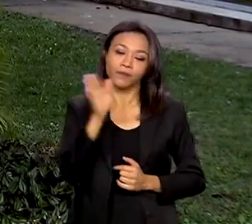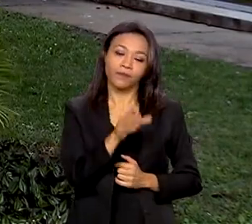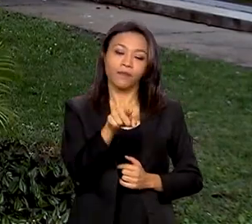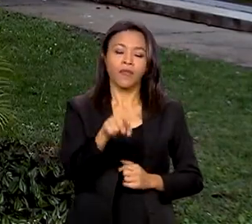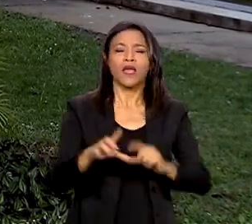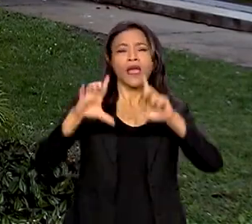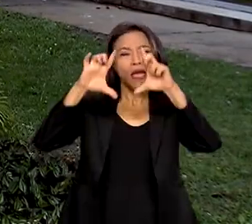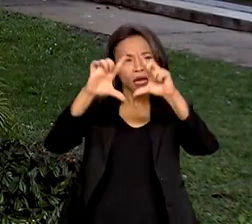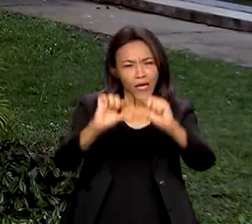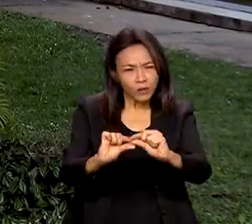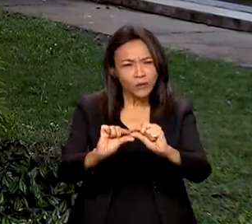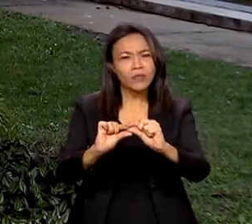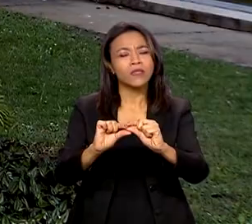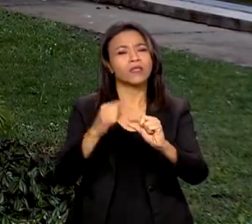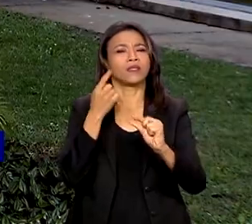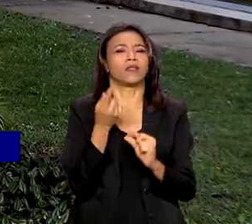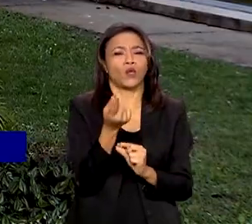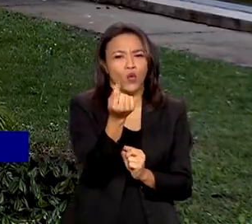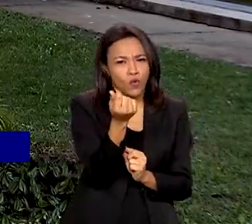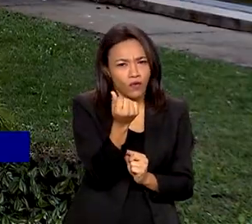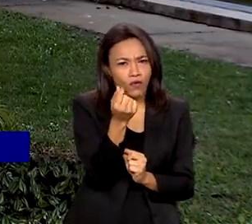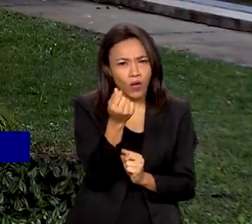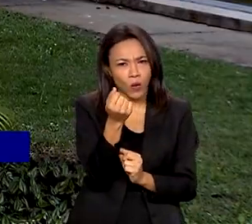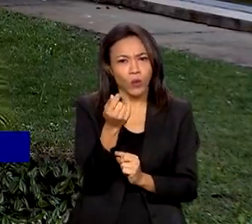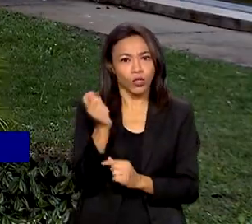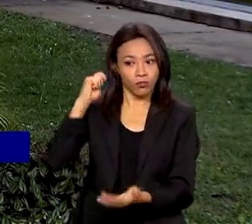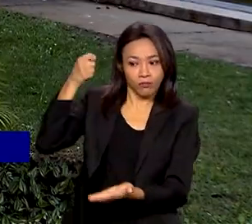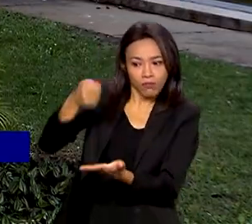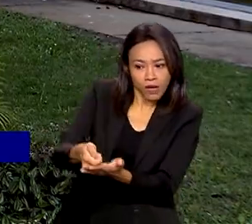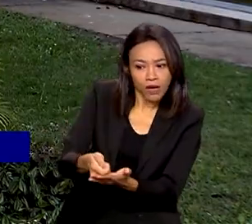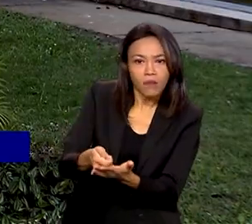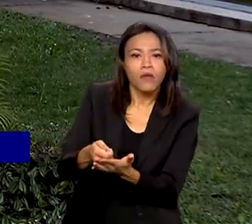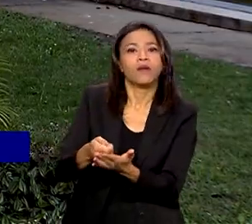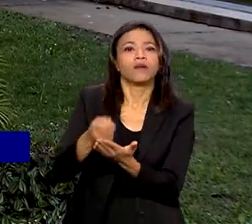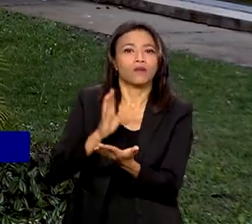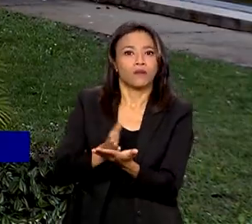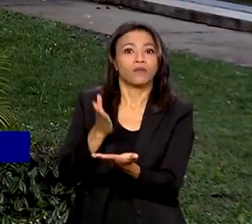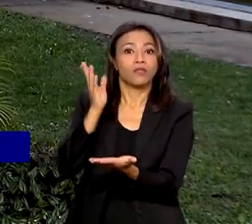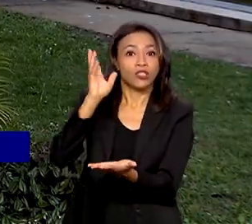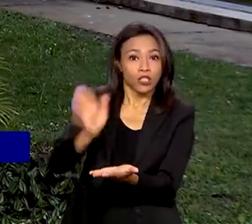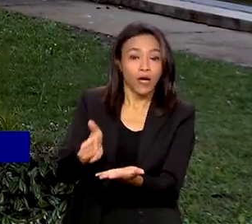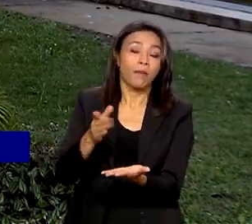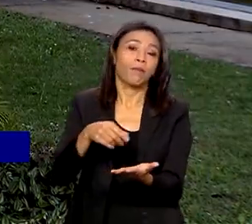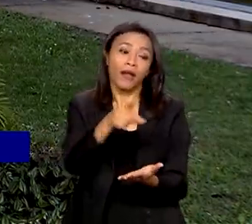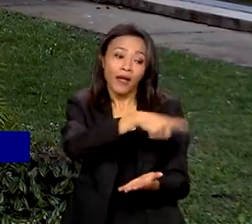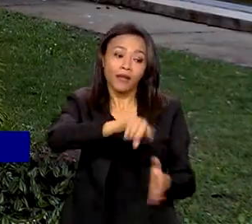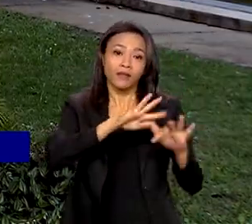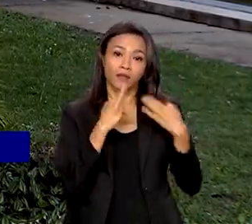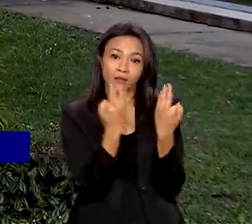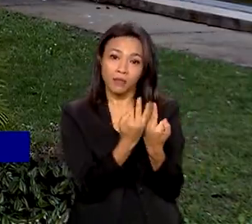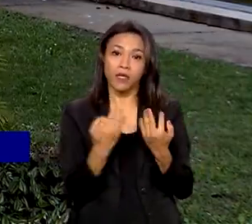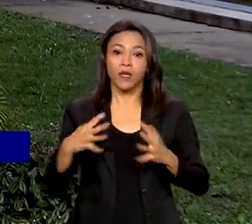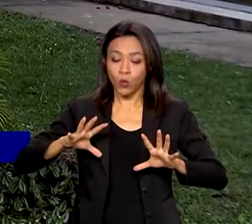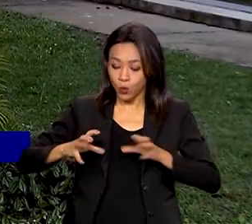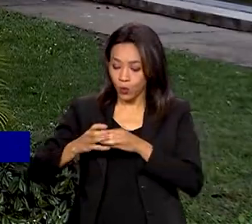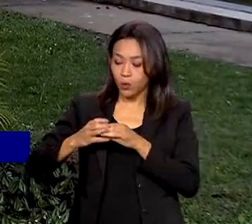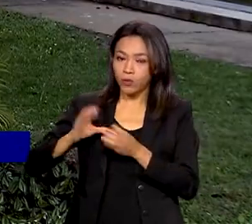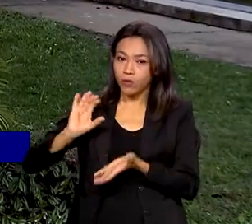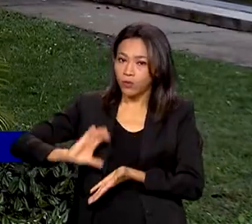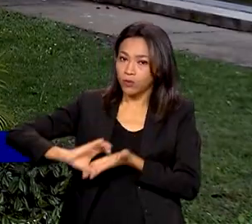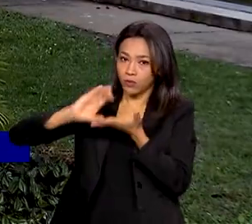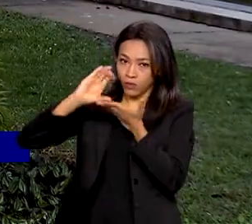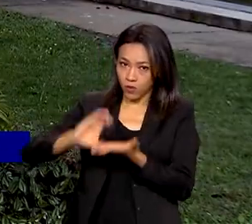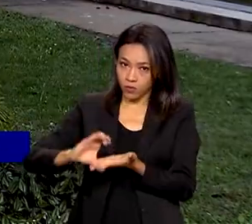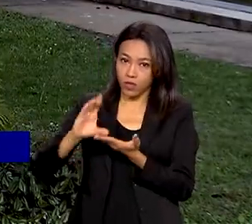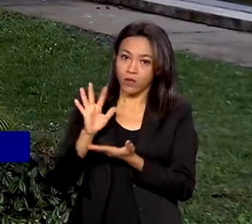ou até zerar o valor da entrada nos financiamentos para essas famílias de baixa renda, o colegiado do FGTS aprovou